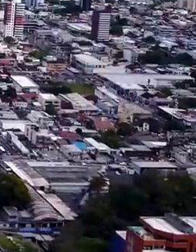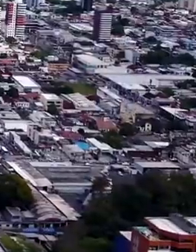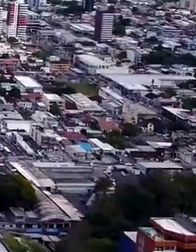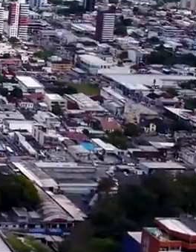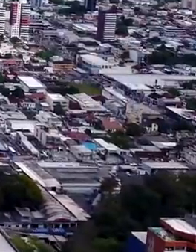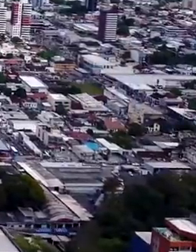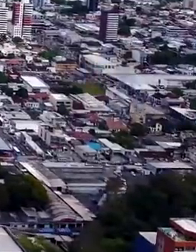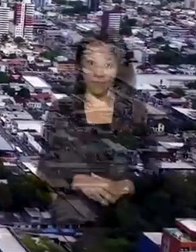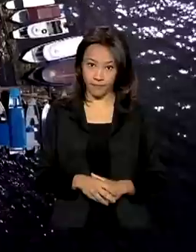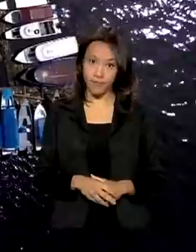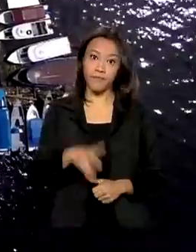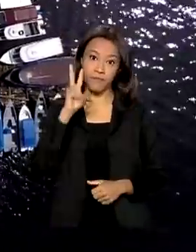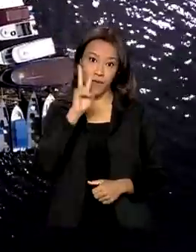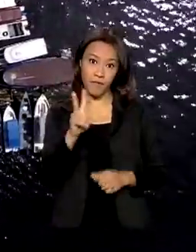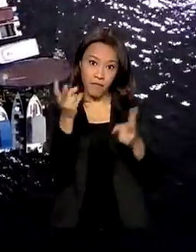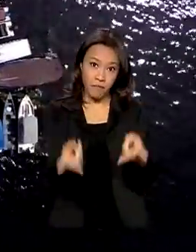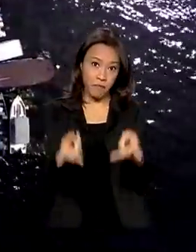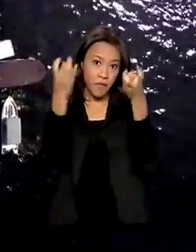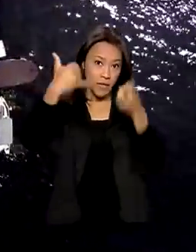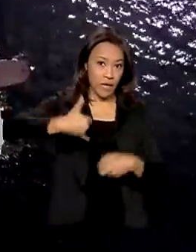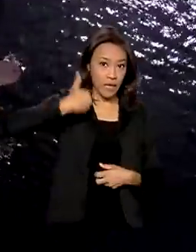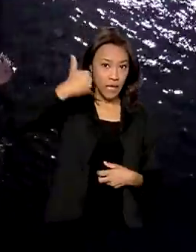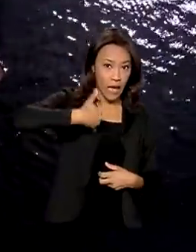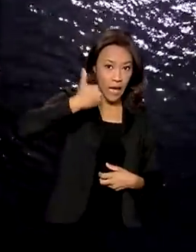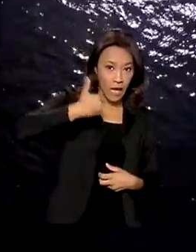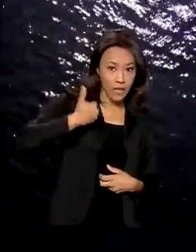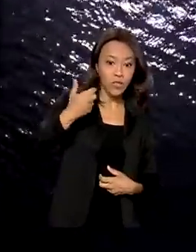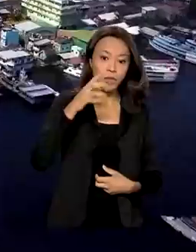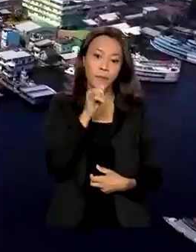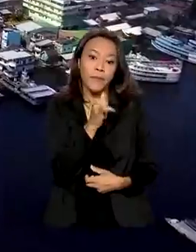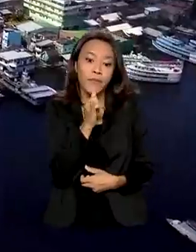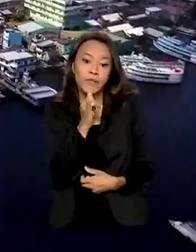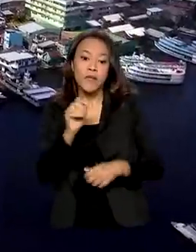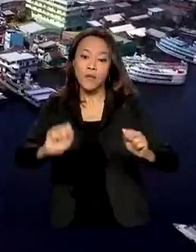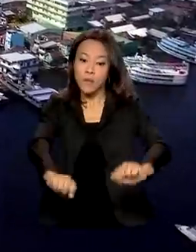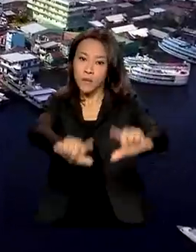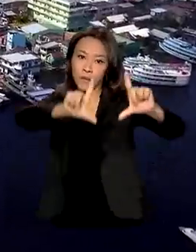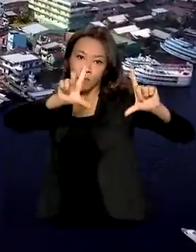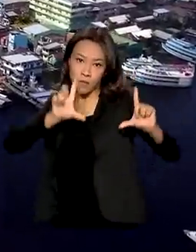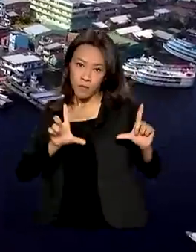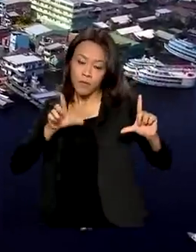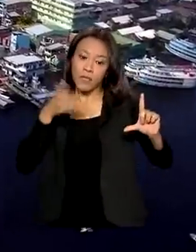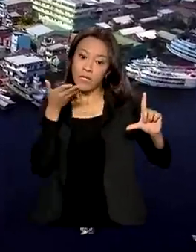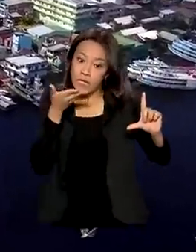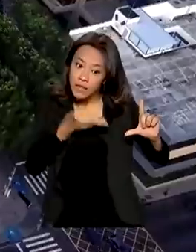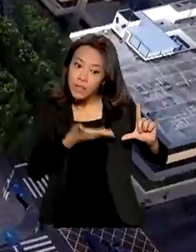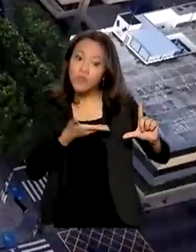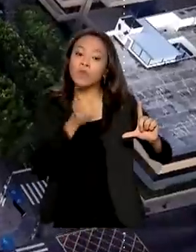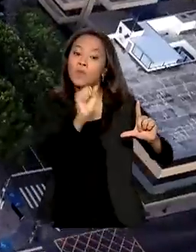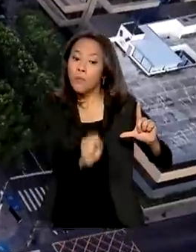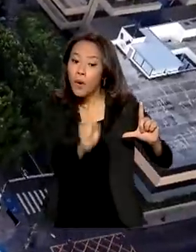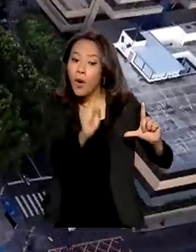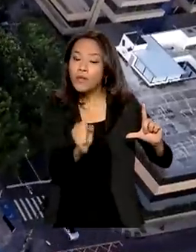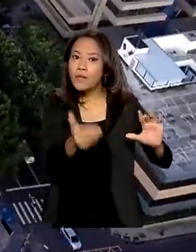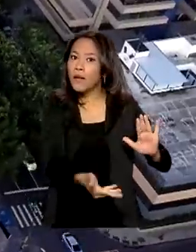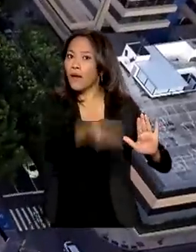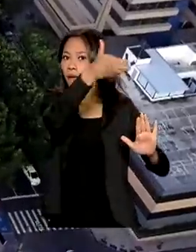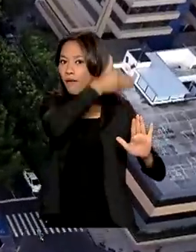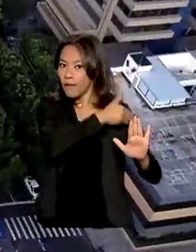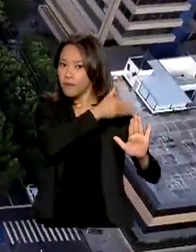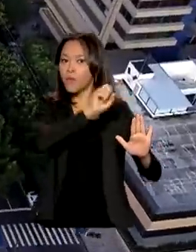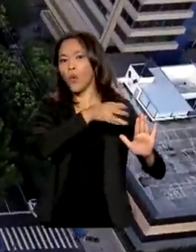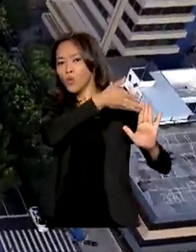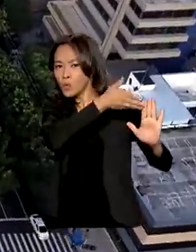determinar a faixa etária de uma produção de TV, por exemplo, o processo pode ser feito antes ou